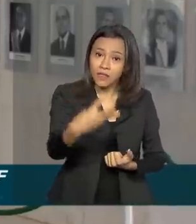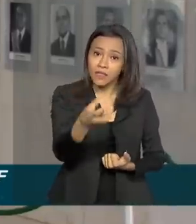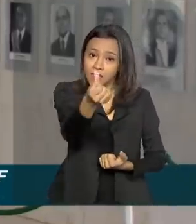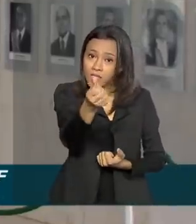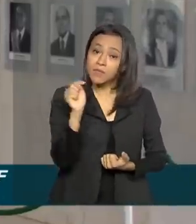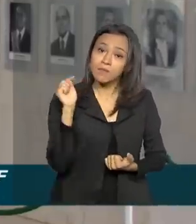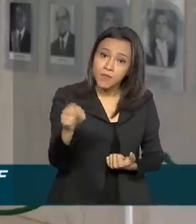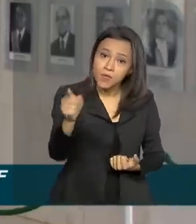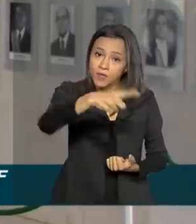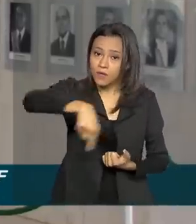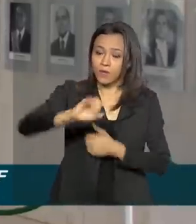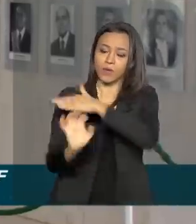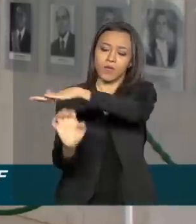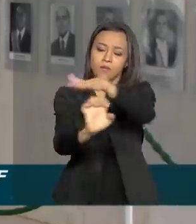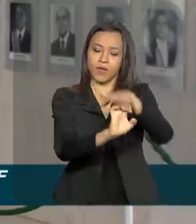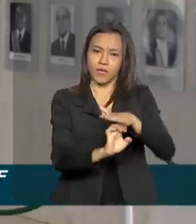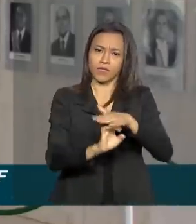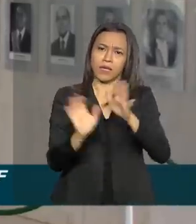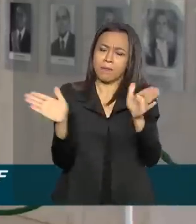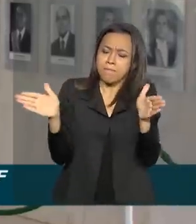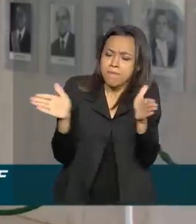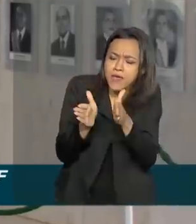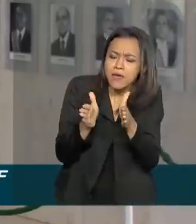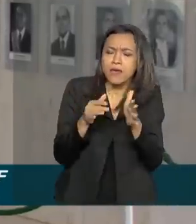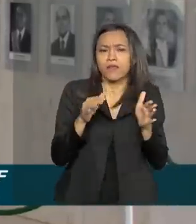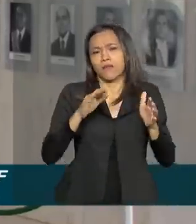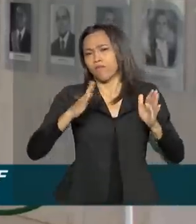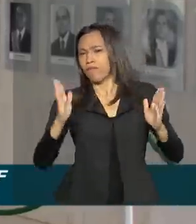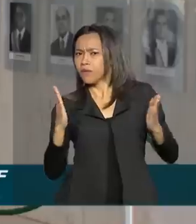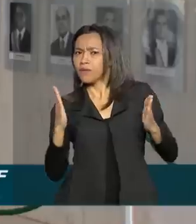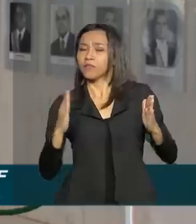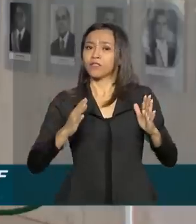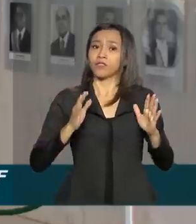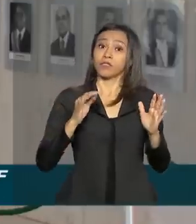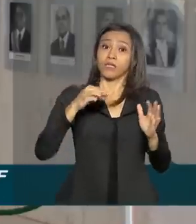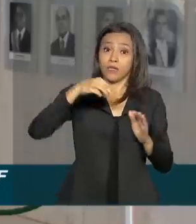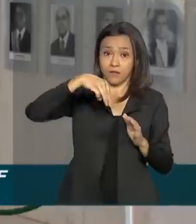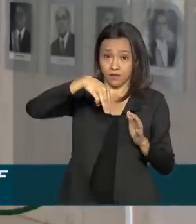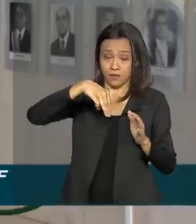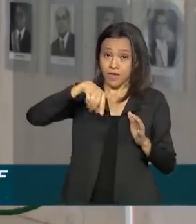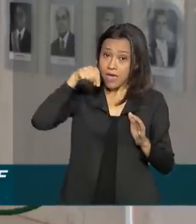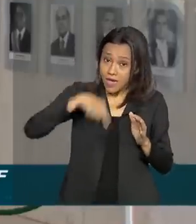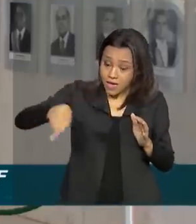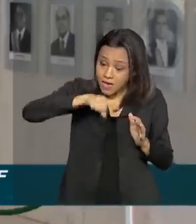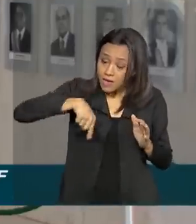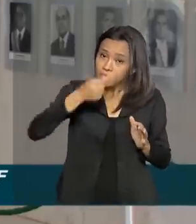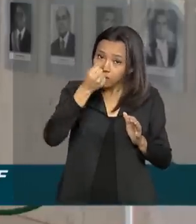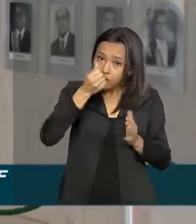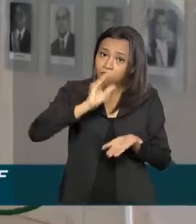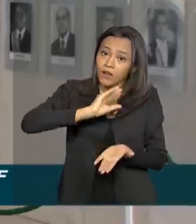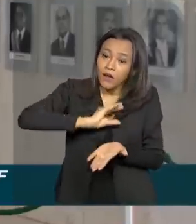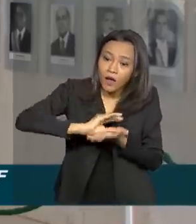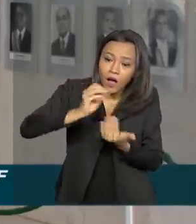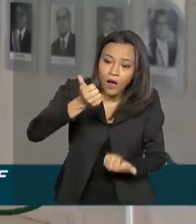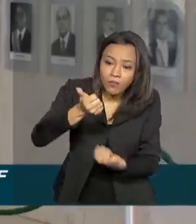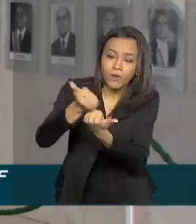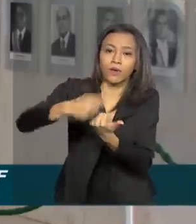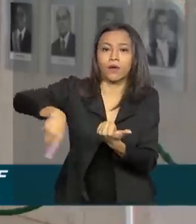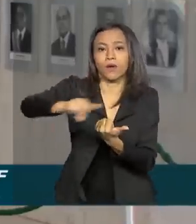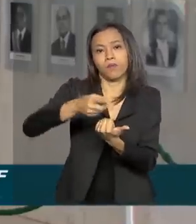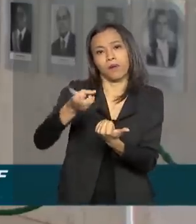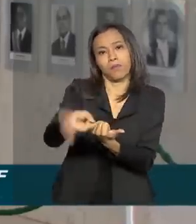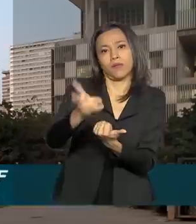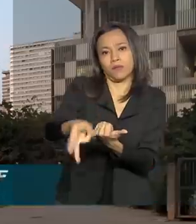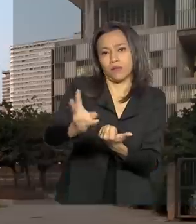maioria formada por micro, pequenas e médias. Recursos que serviram para amparar os negócios e os